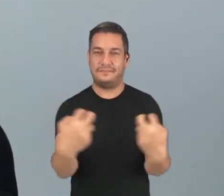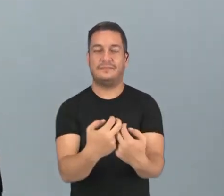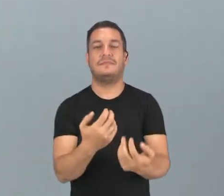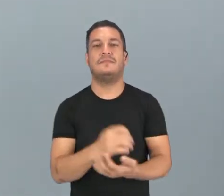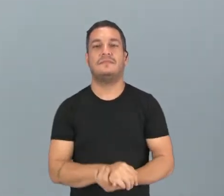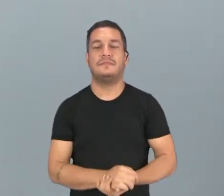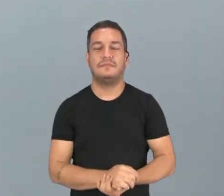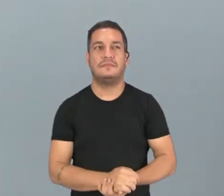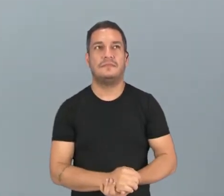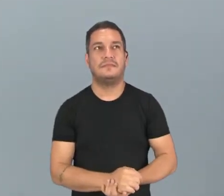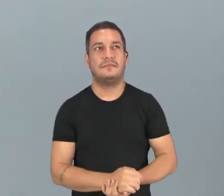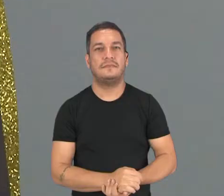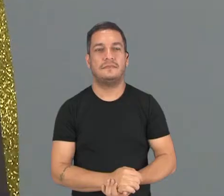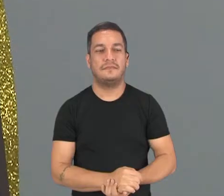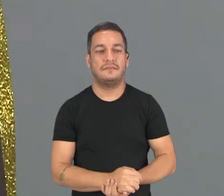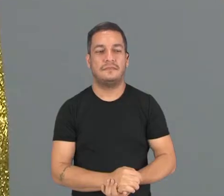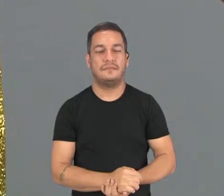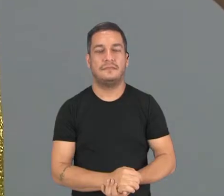Vamos para o próximo.